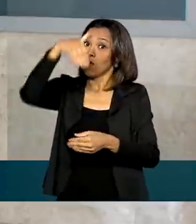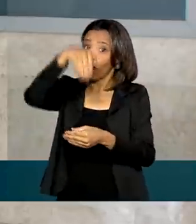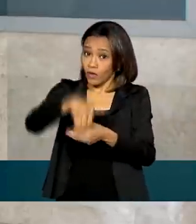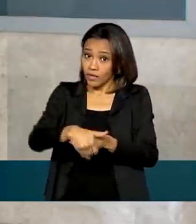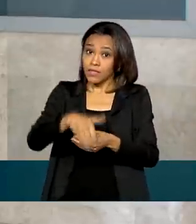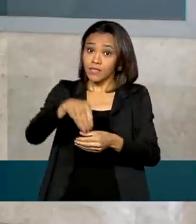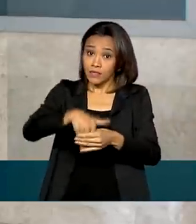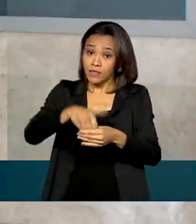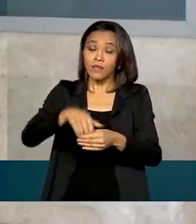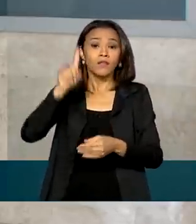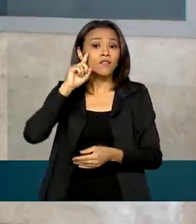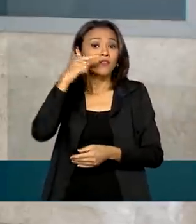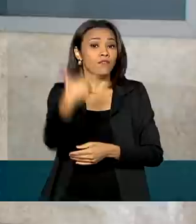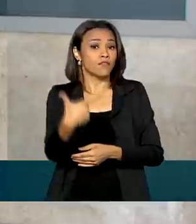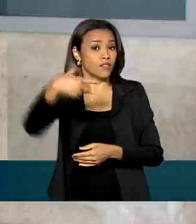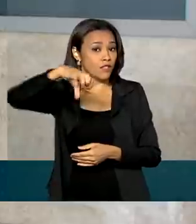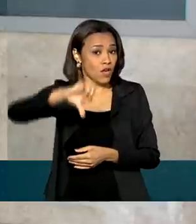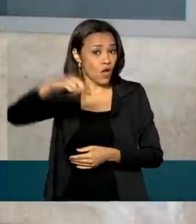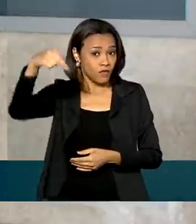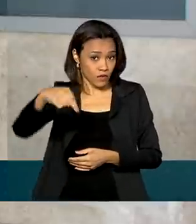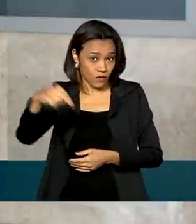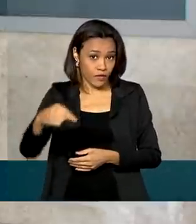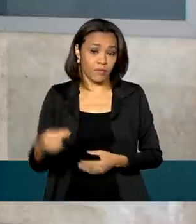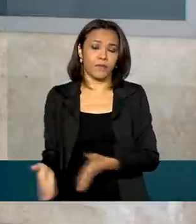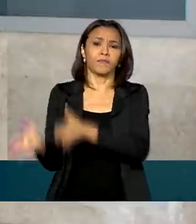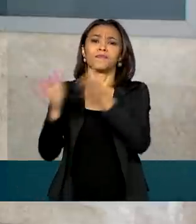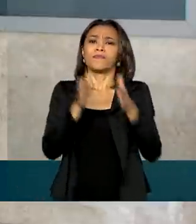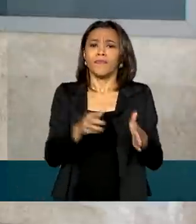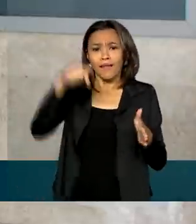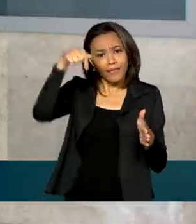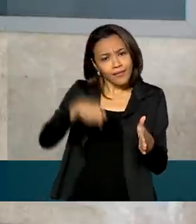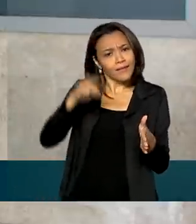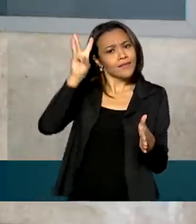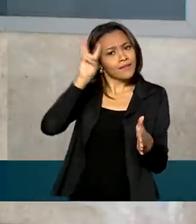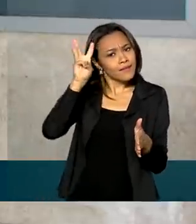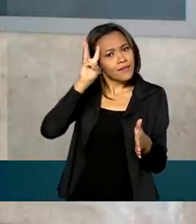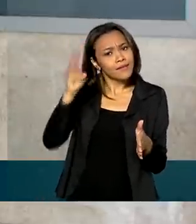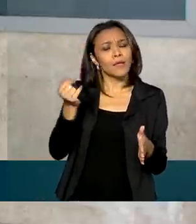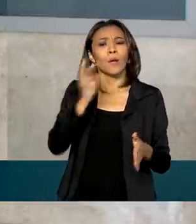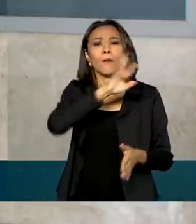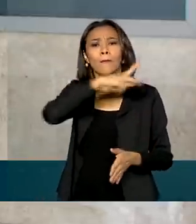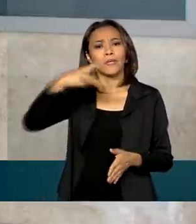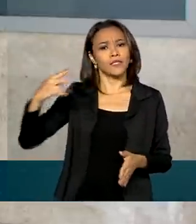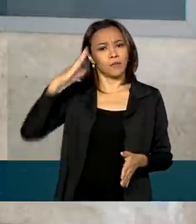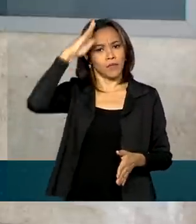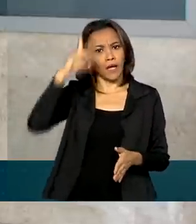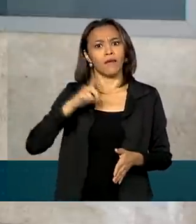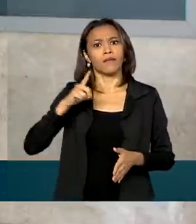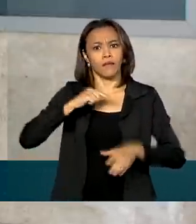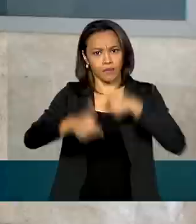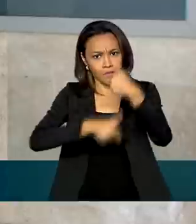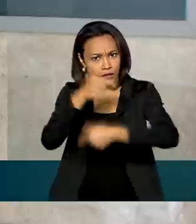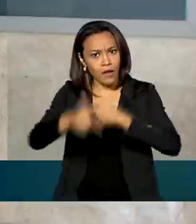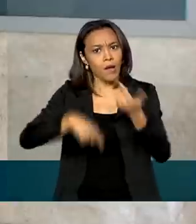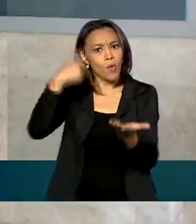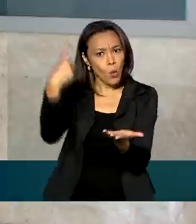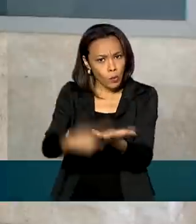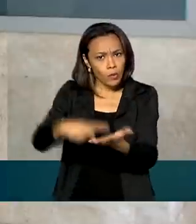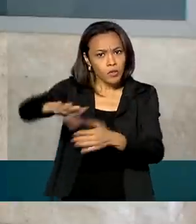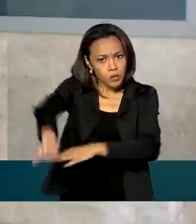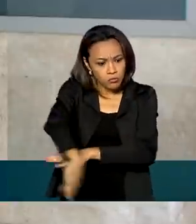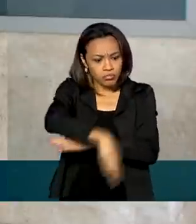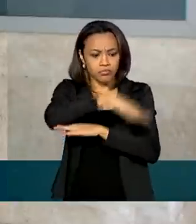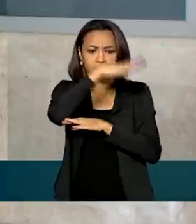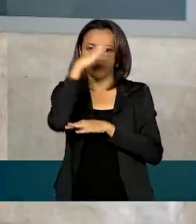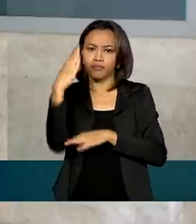dia 29. E, Roberto, nesta terça-feira, o presidente Jair Bolsonaro cumpre uma agenda de reuniões durante o dia